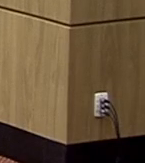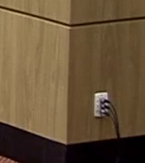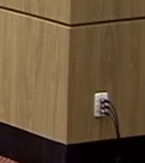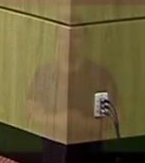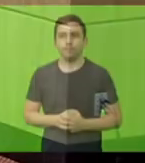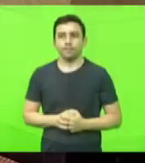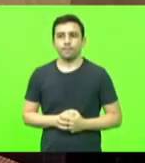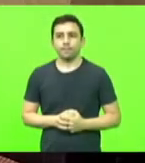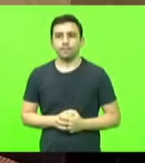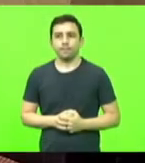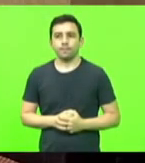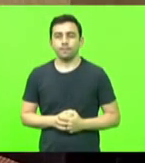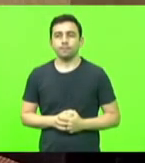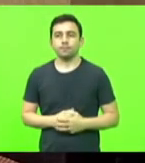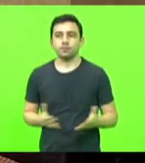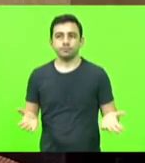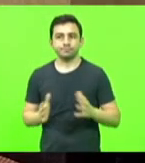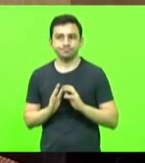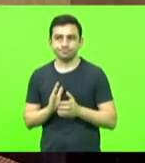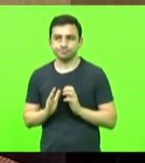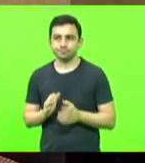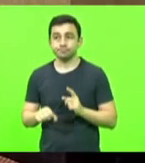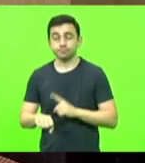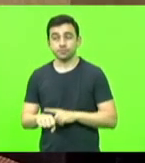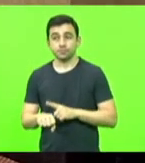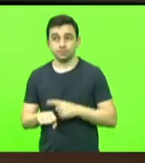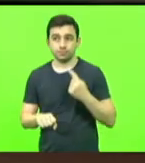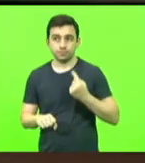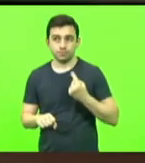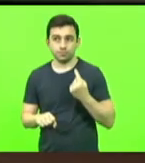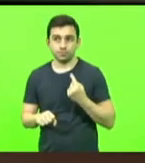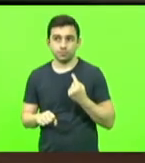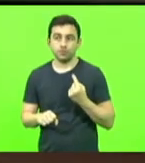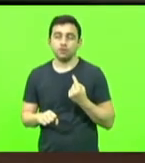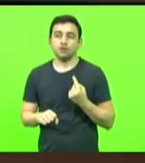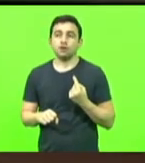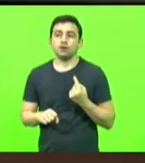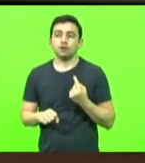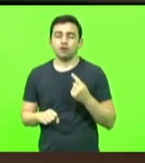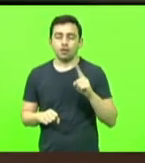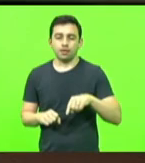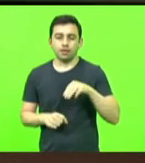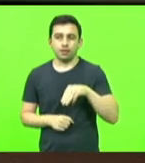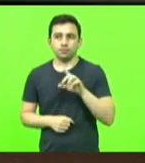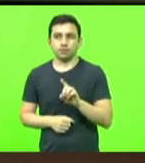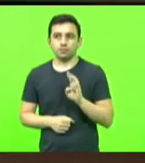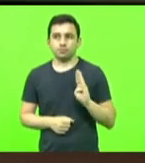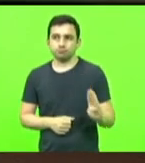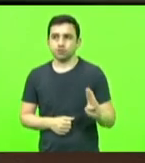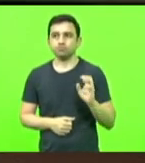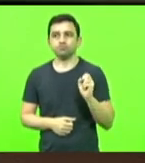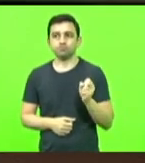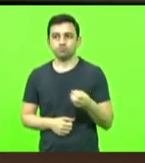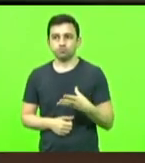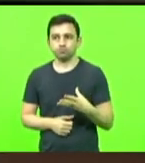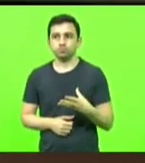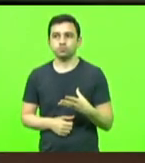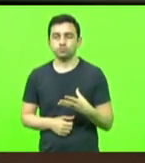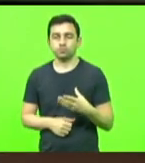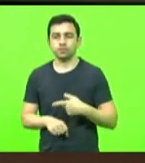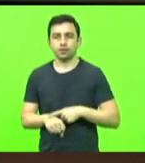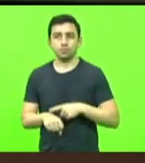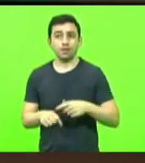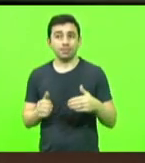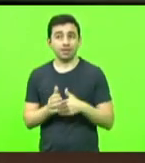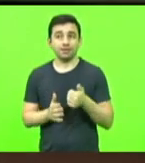O primeiro horário é do bloco MDB Novo, por um tempo de até 15